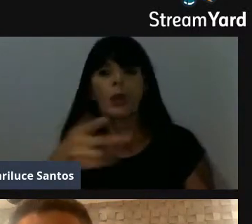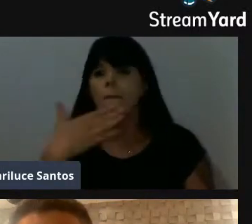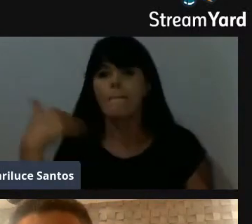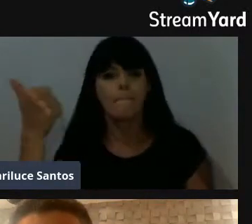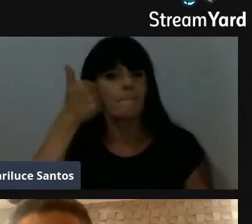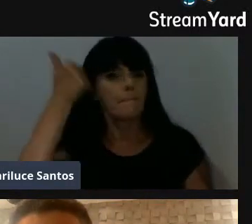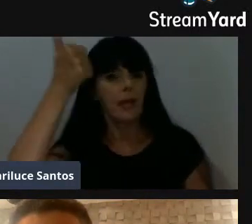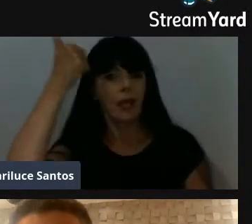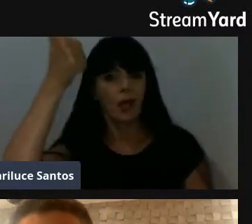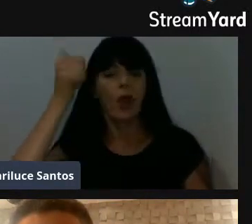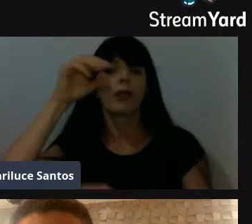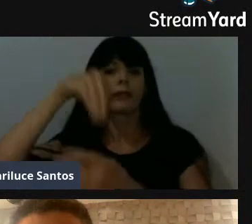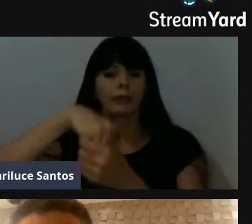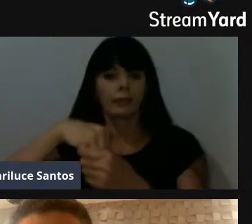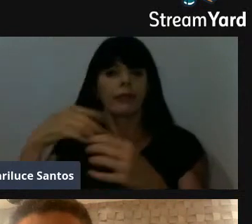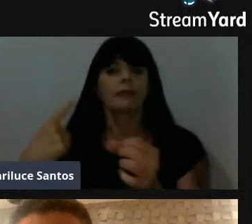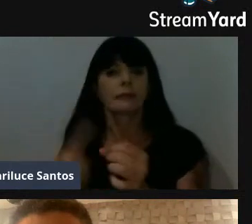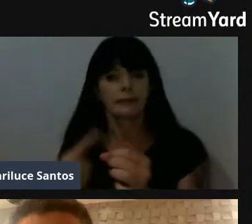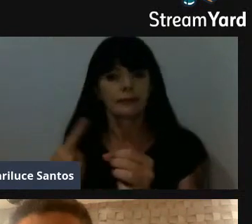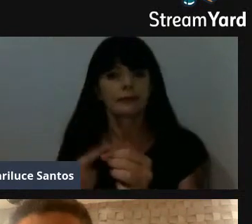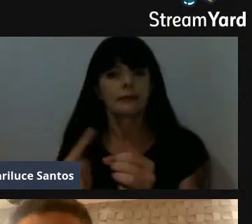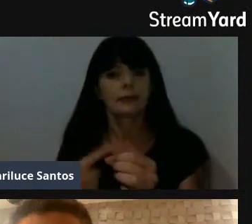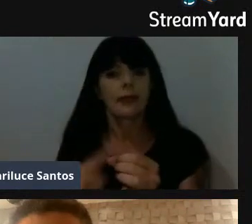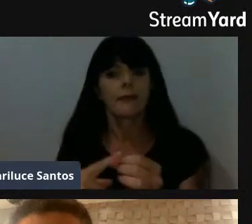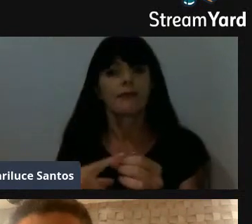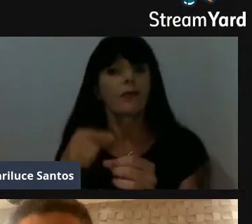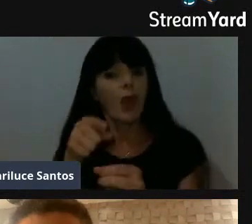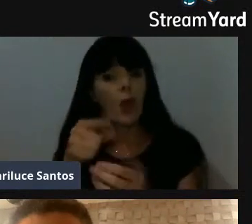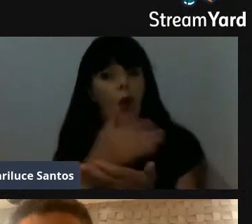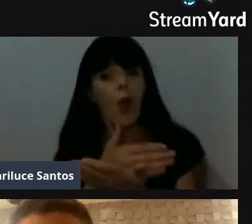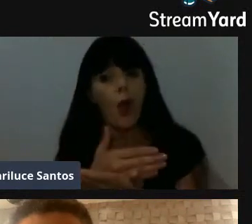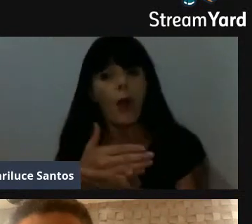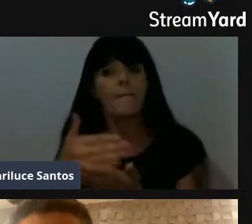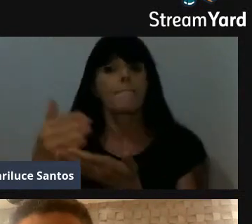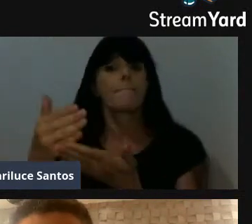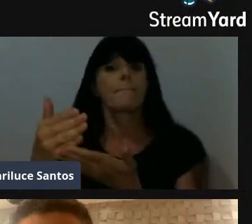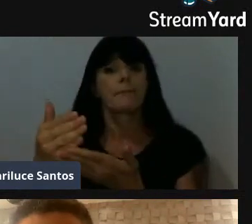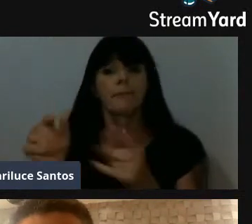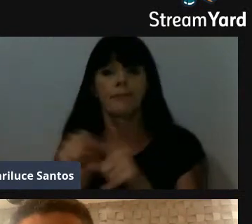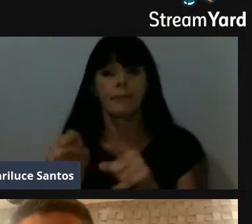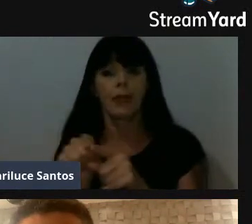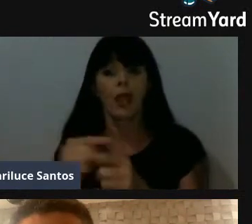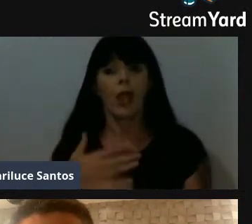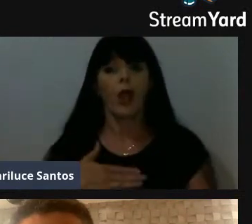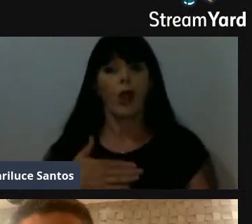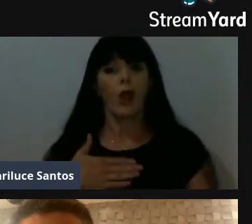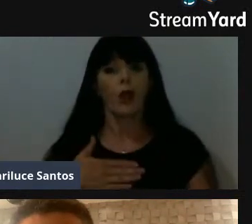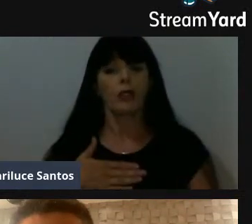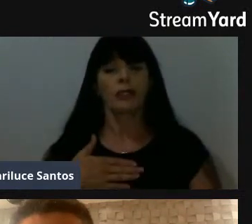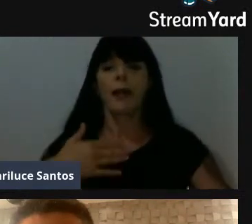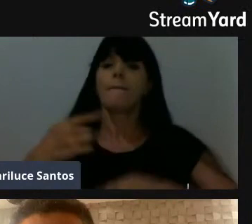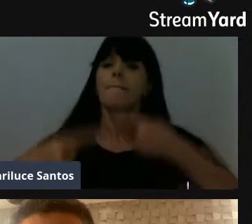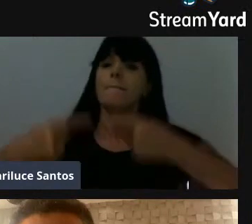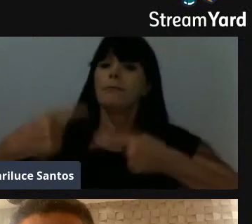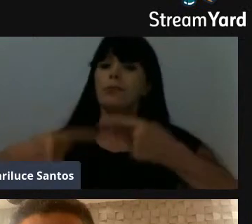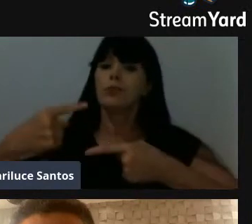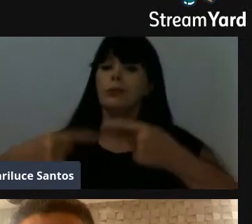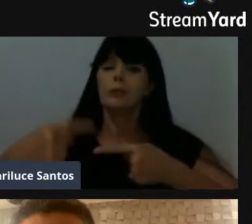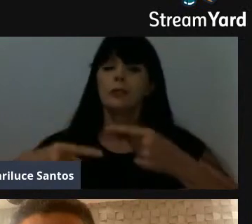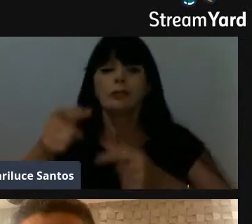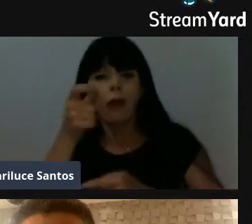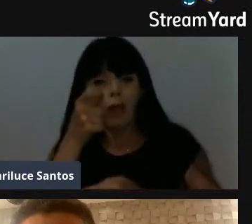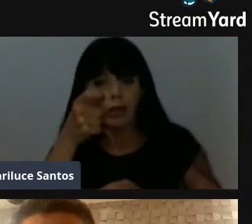do município de Itapecerica, então foi aí que eu comecei a gostar, né, de política, e me interessei mais,